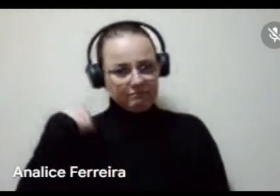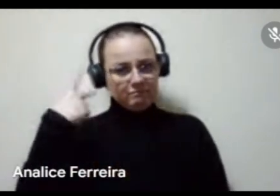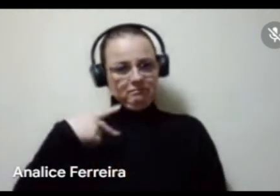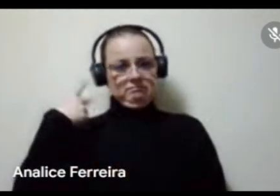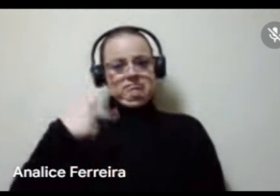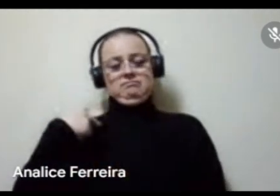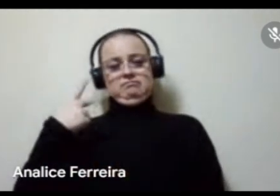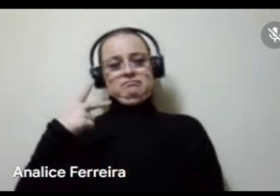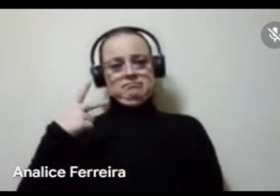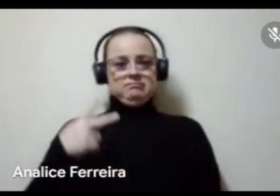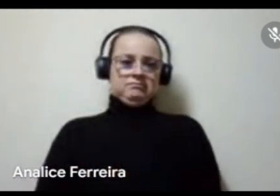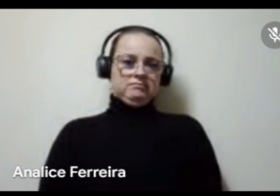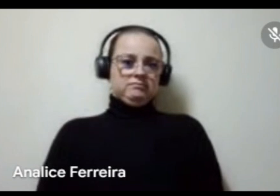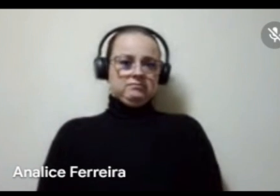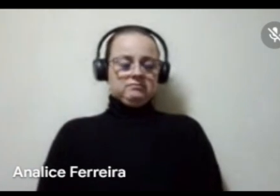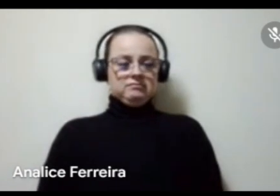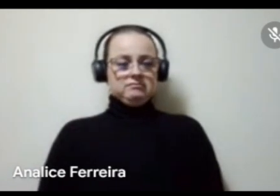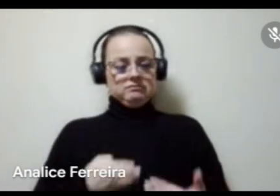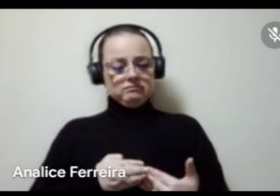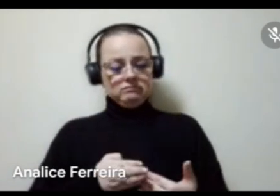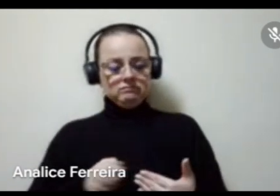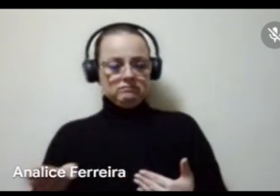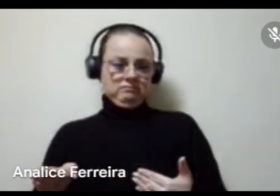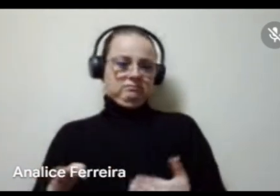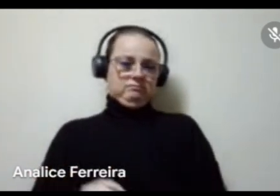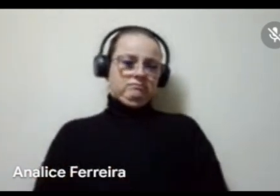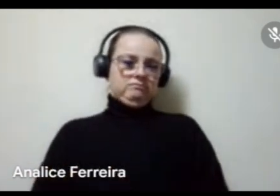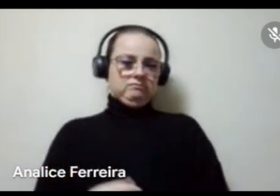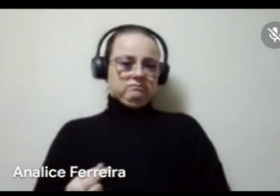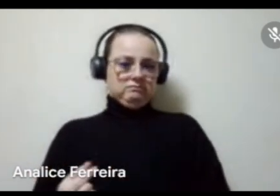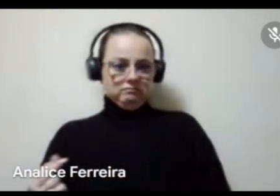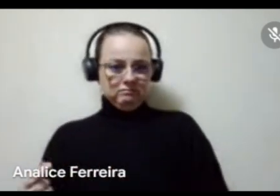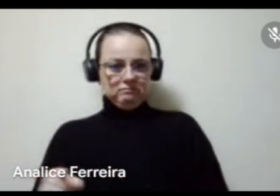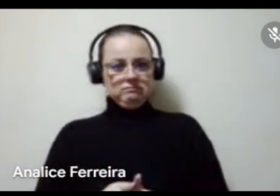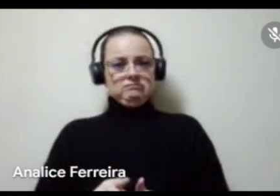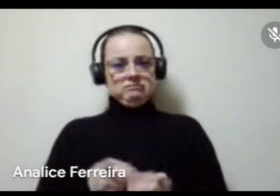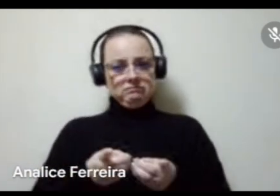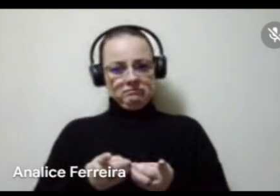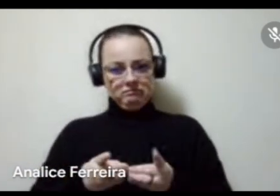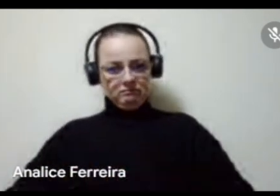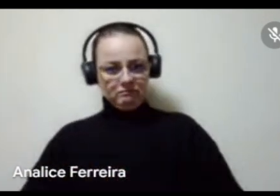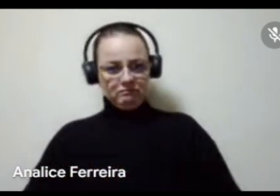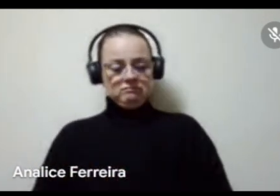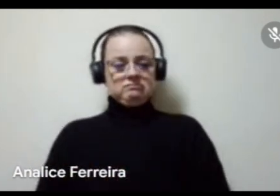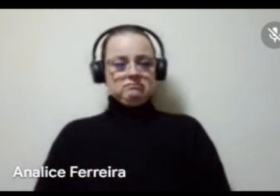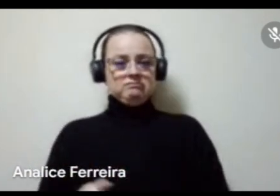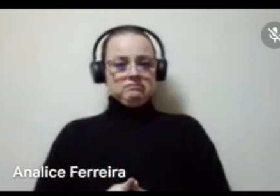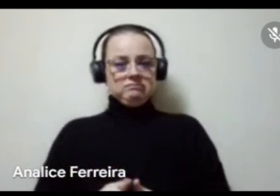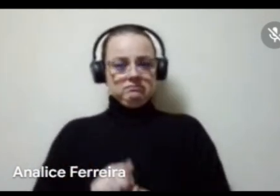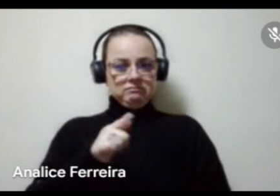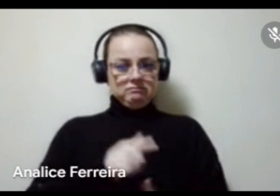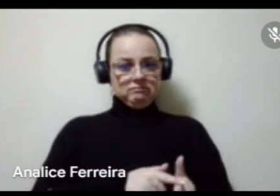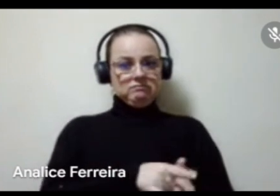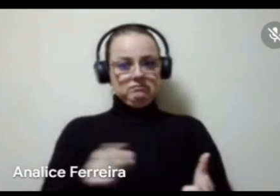desconcentração de recursos, da democratização, da distribuição e